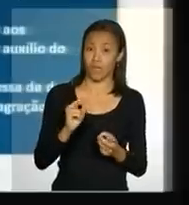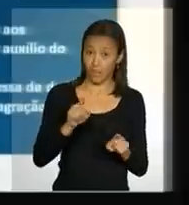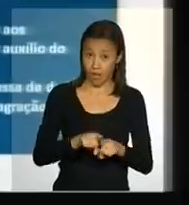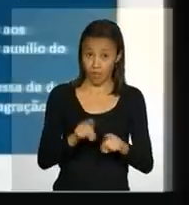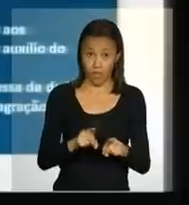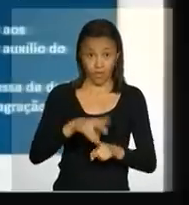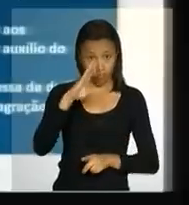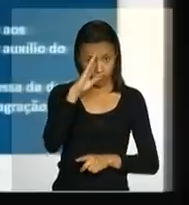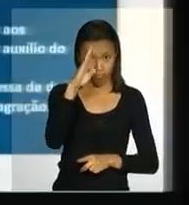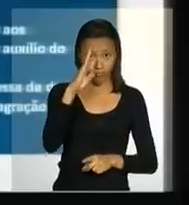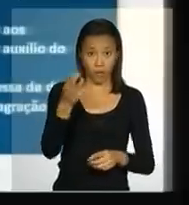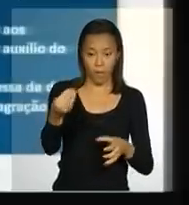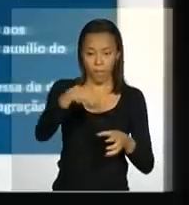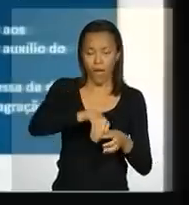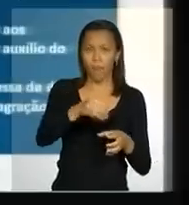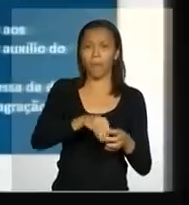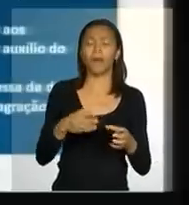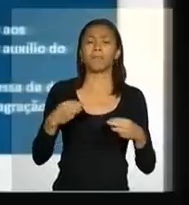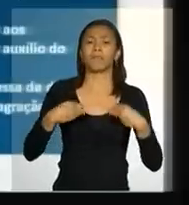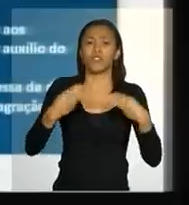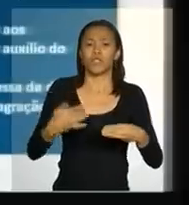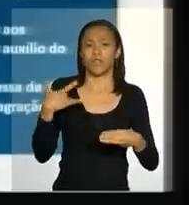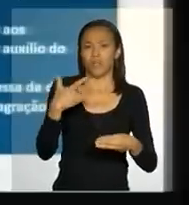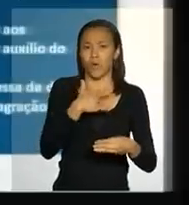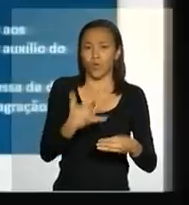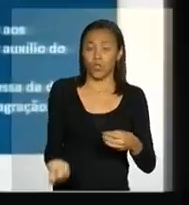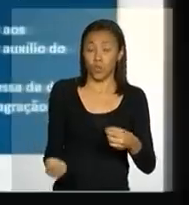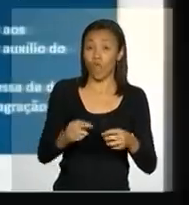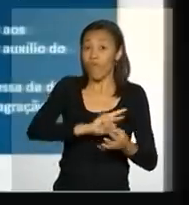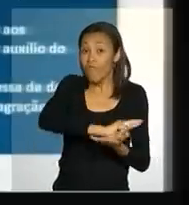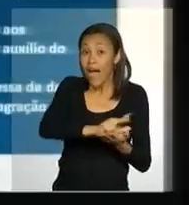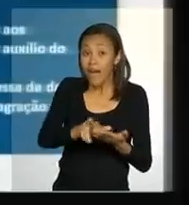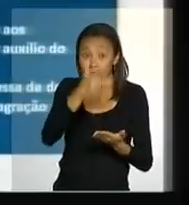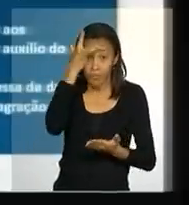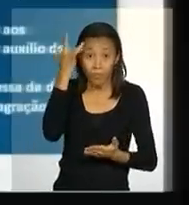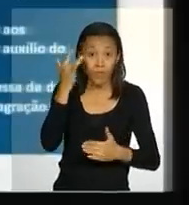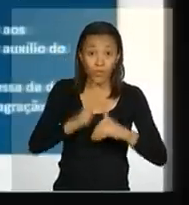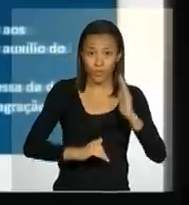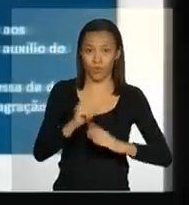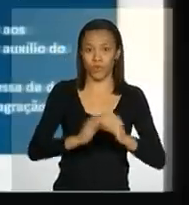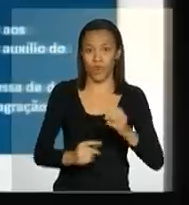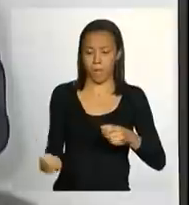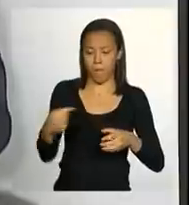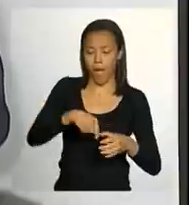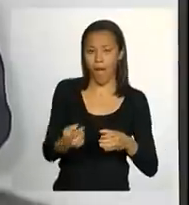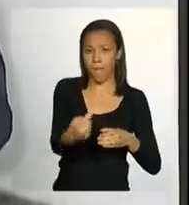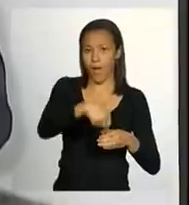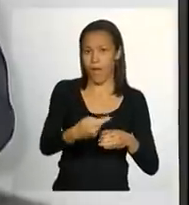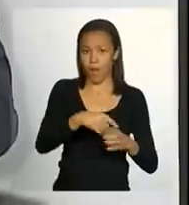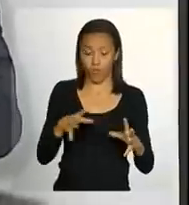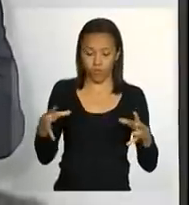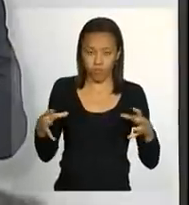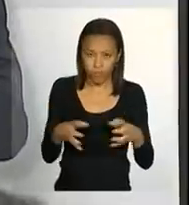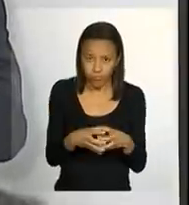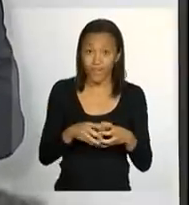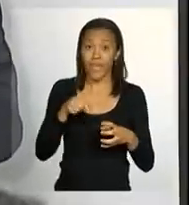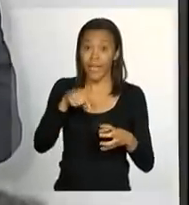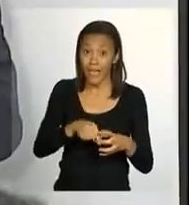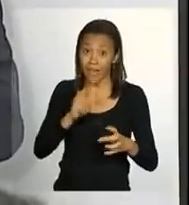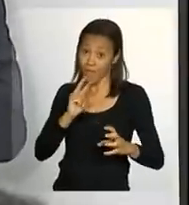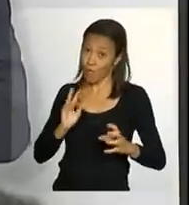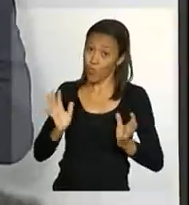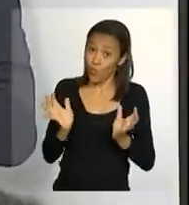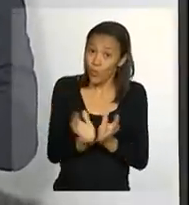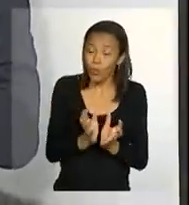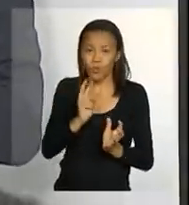Ministério da Defesa, Ministério da Saúde e a ANA. Portanto, essa é a composição da Força Nacional de Emergência